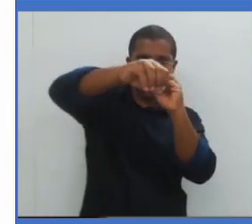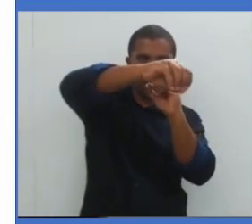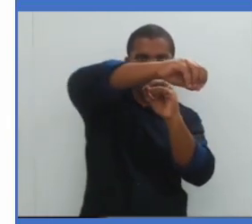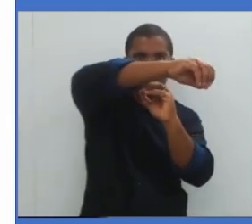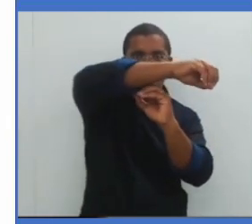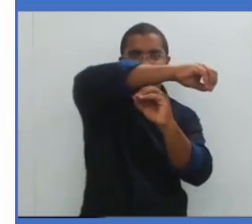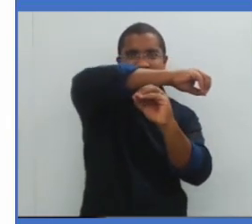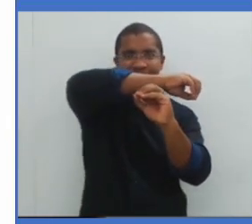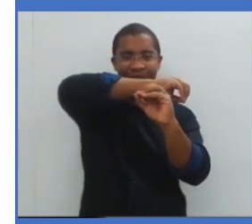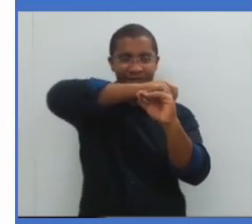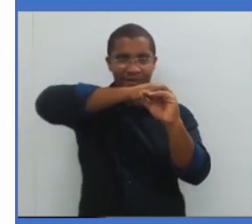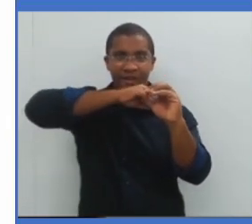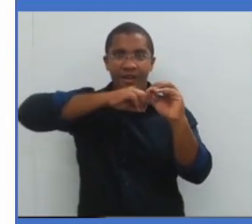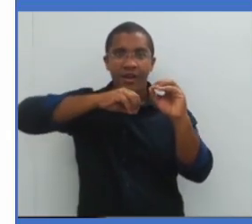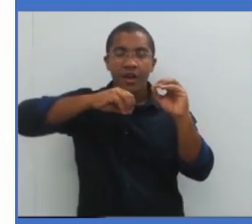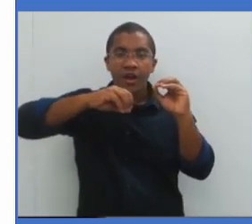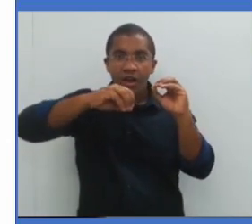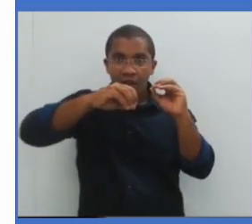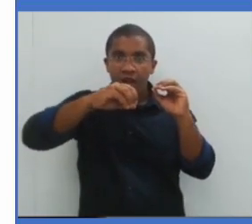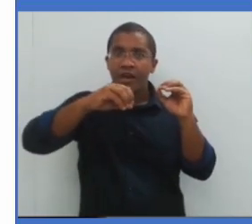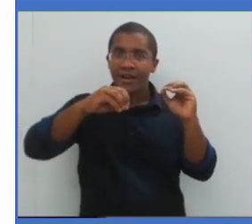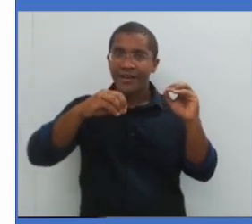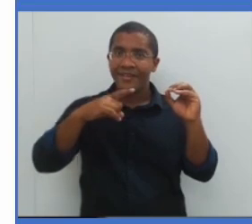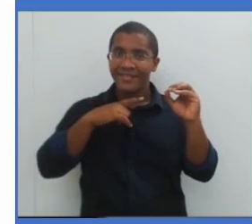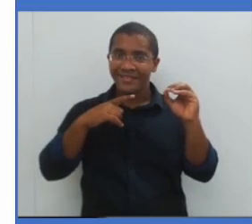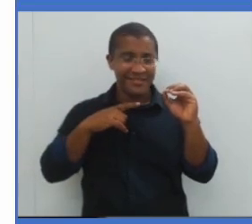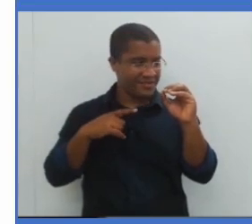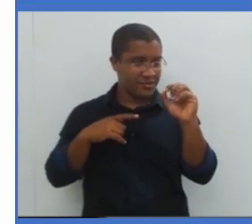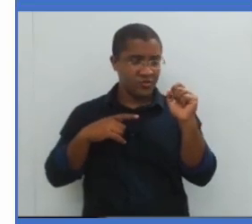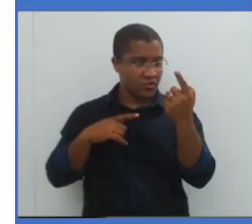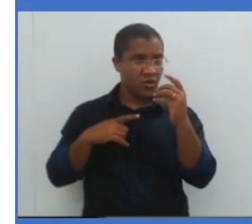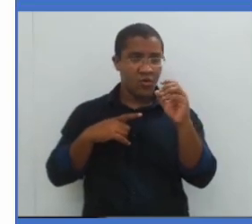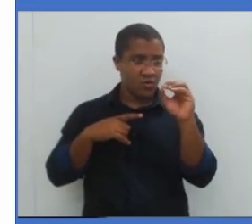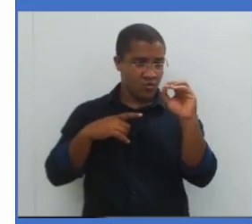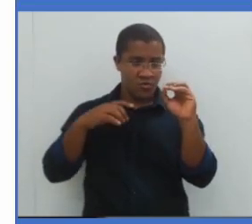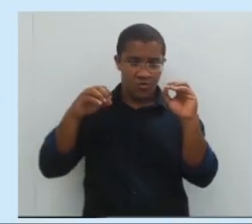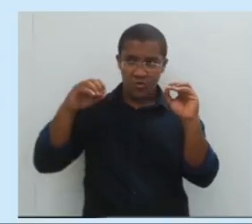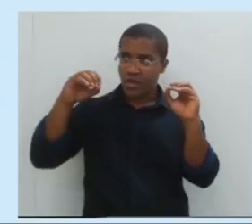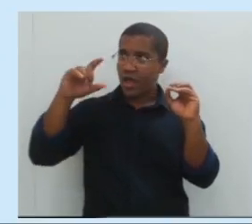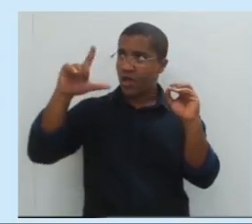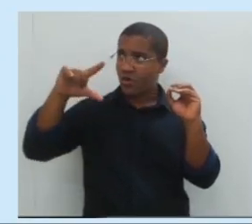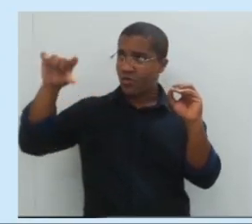só! É quando a lua gira em torno do Sol.